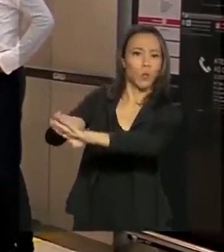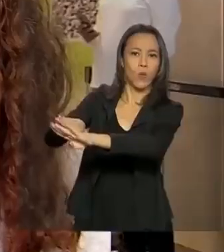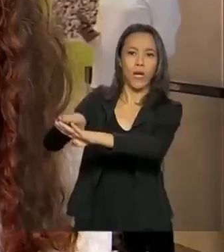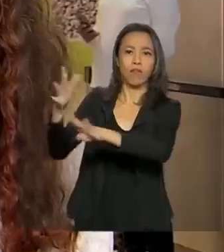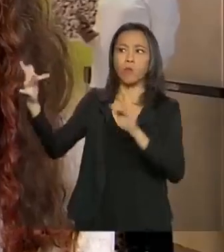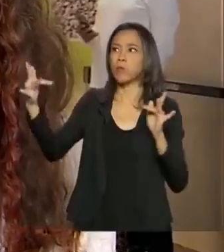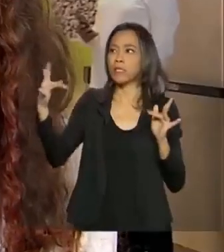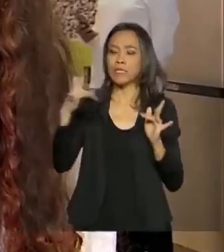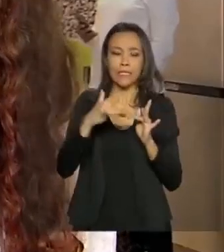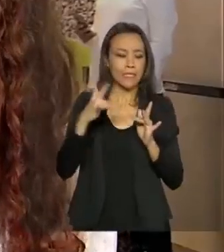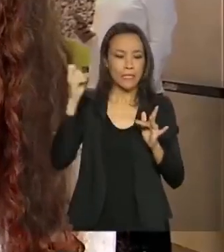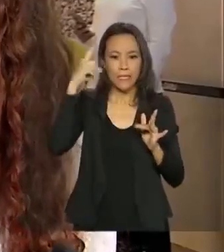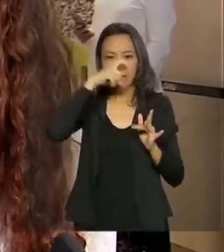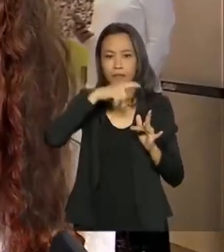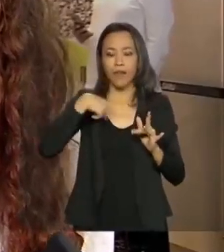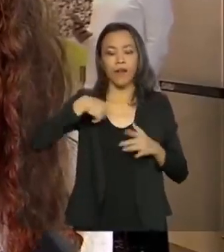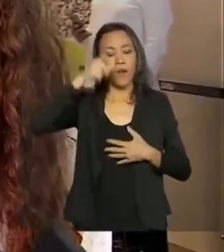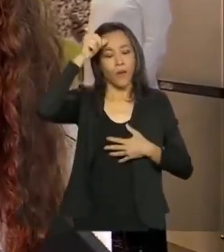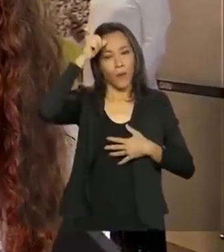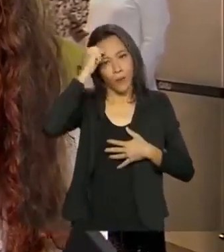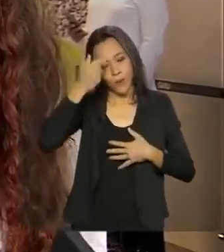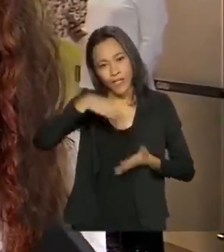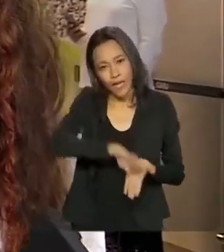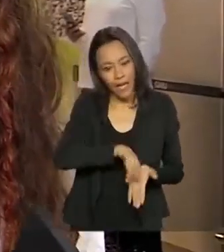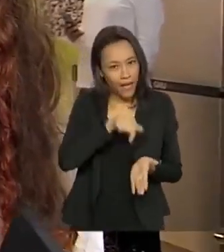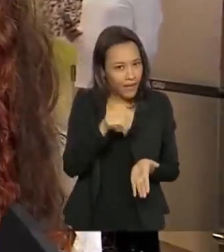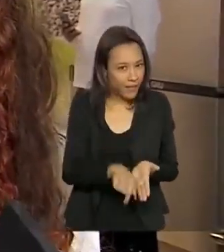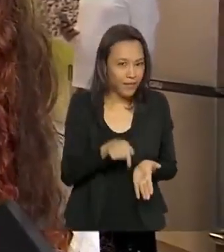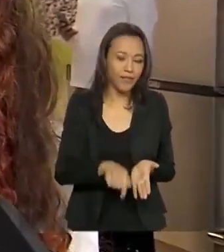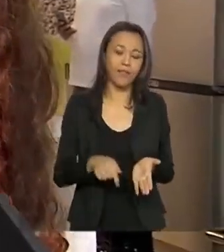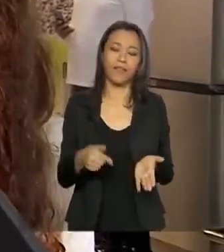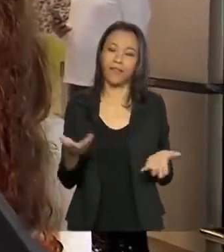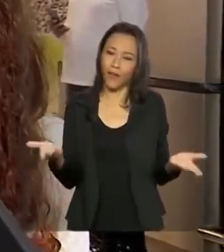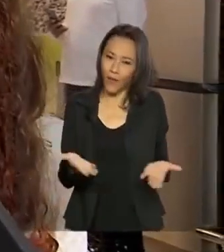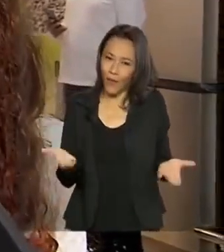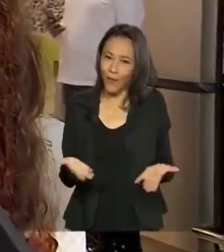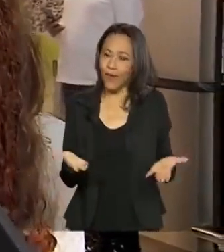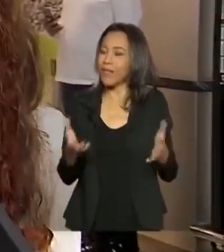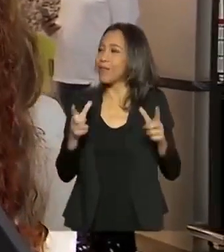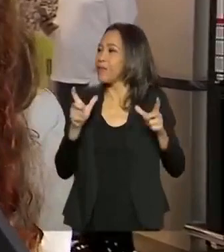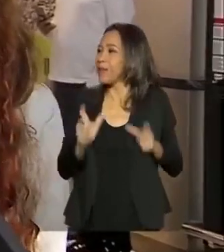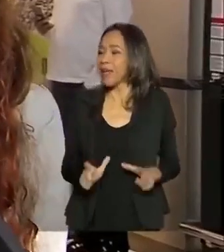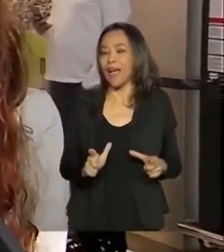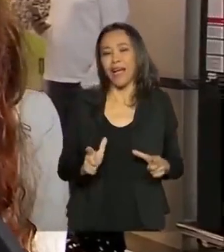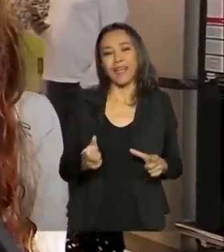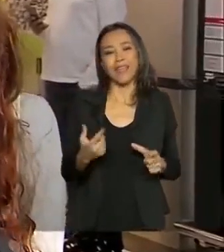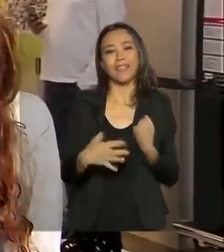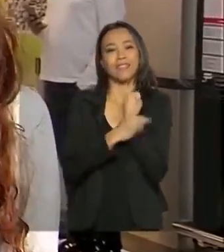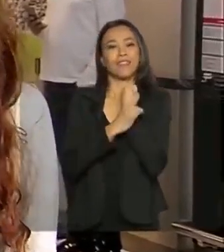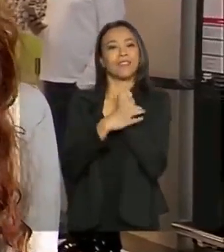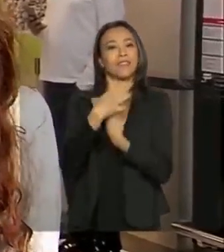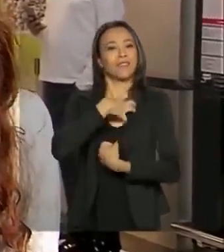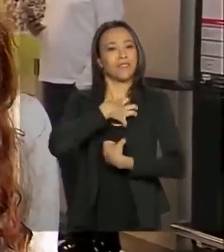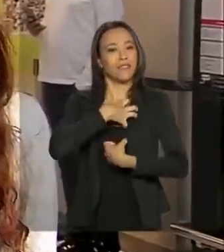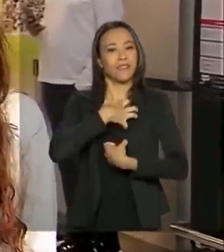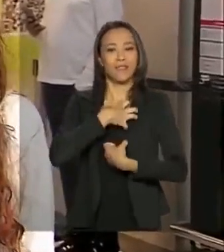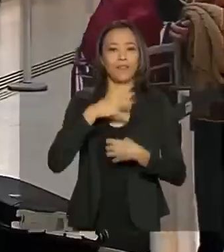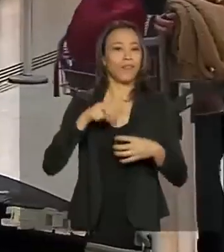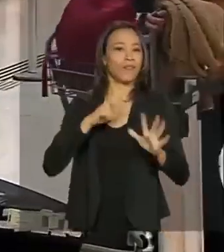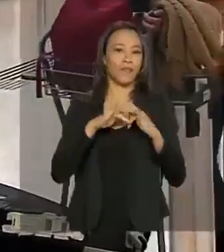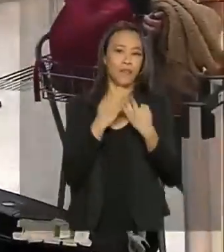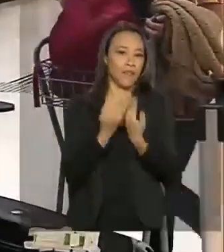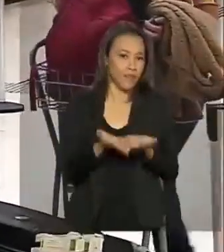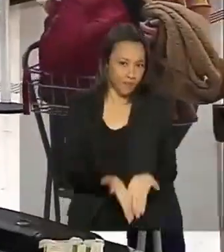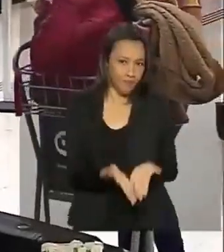Itamaraty. É uma sensação de alívio, de verdade, porque agora a gente sabe que a gente está num lugar que a gente tem segurança, que a gente tem a nossa família.